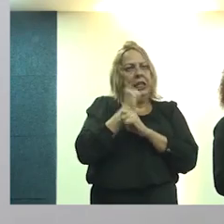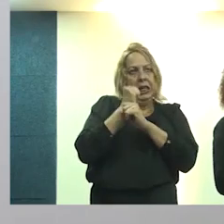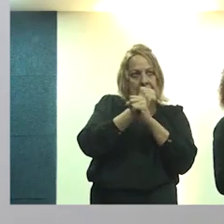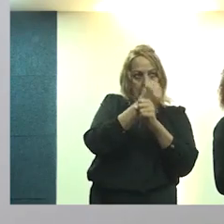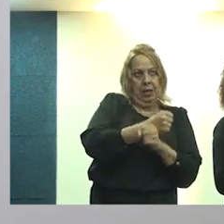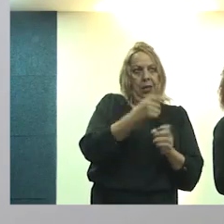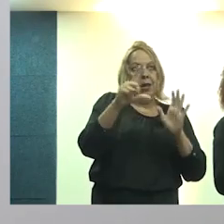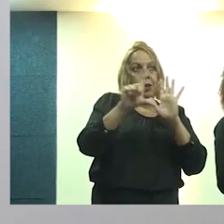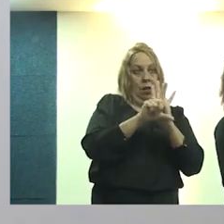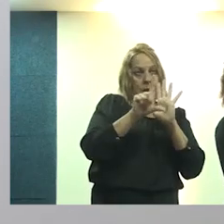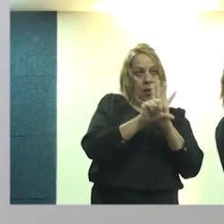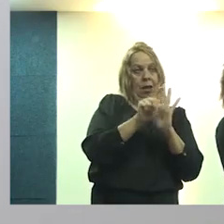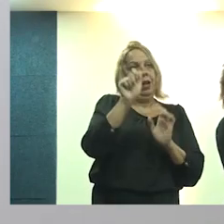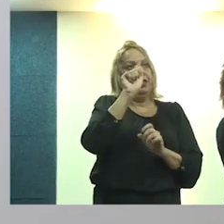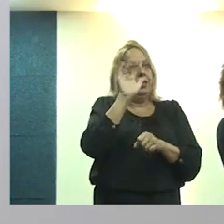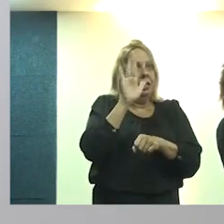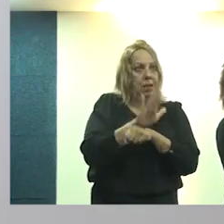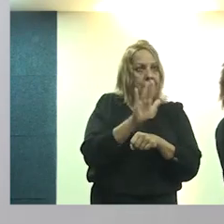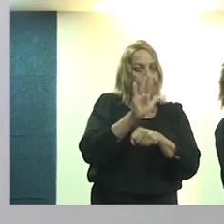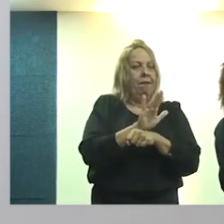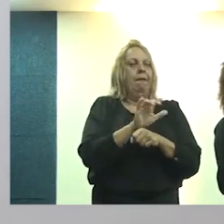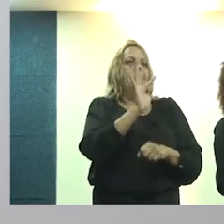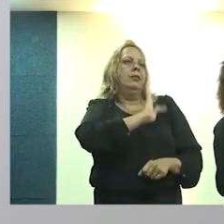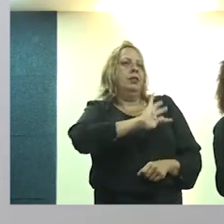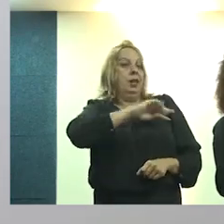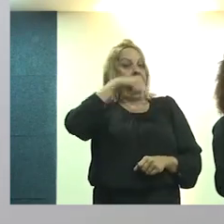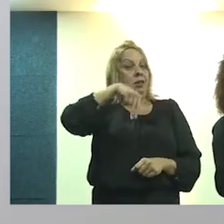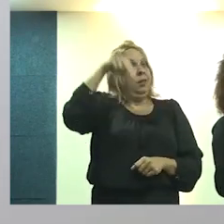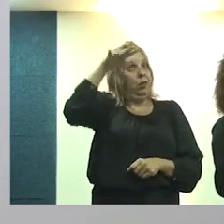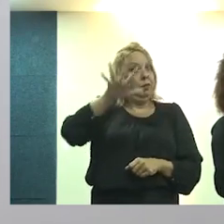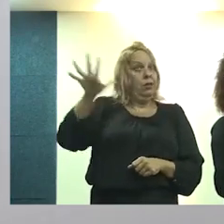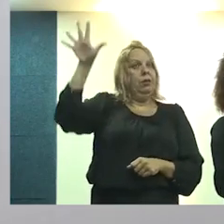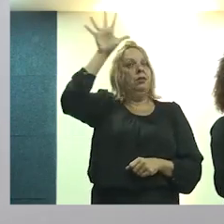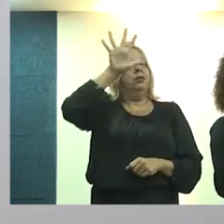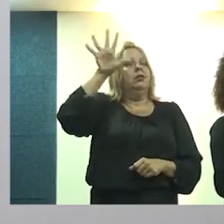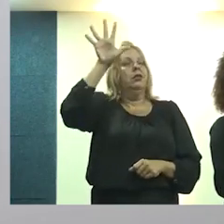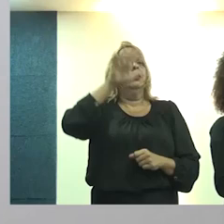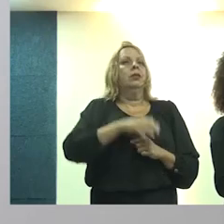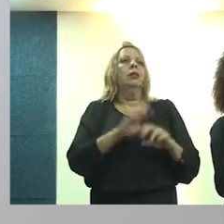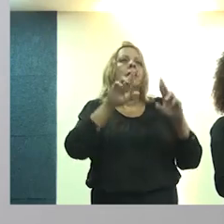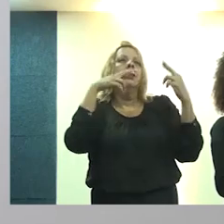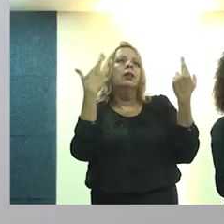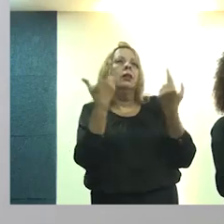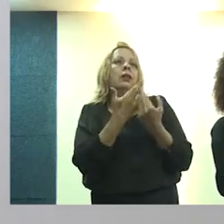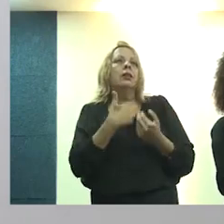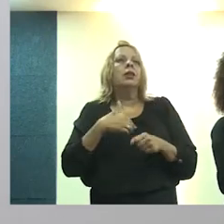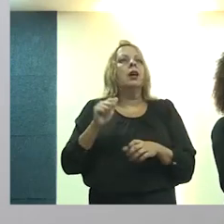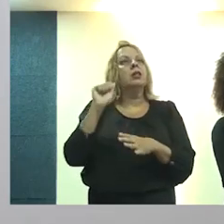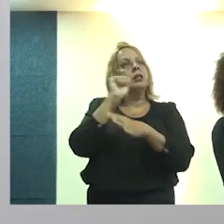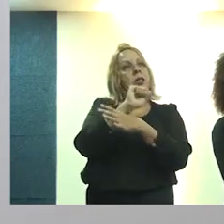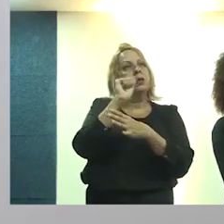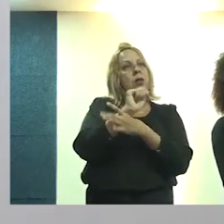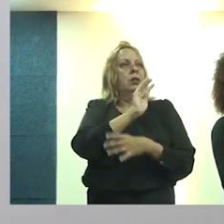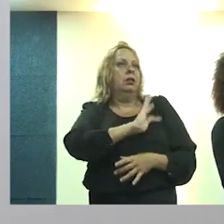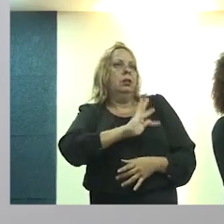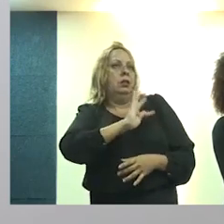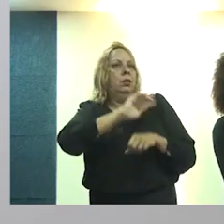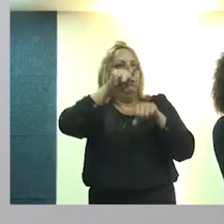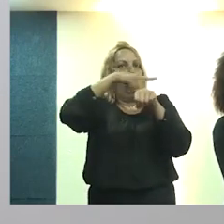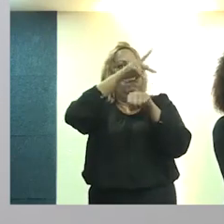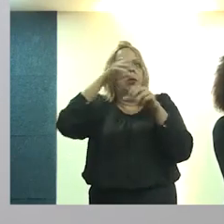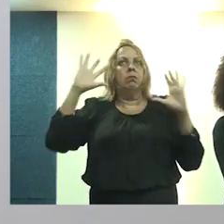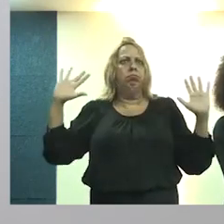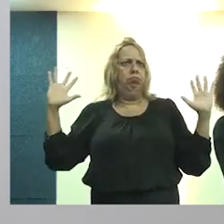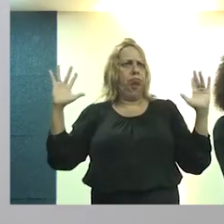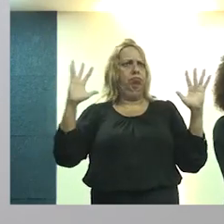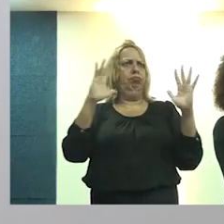anos da lei da assistência técnica no evento aqui no Nordeste, reunindo as assessorias técnicas do país,